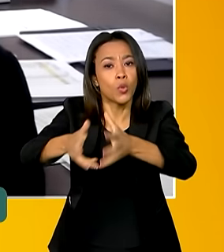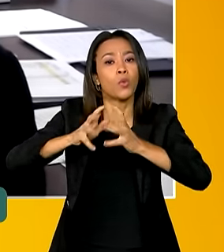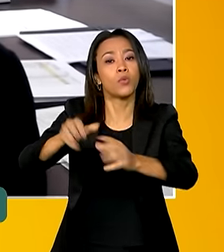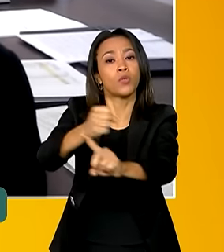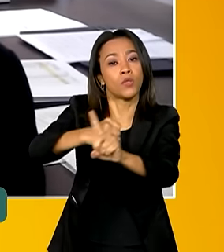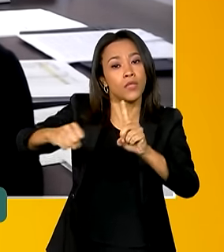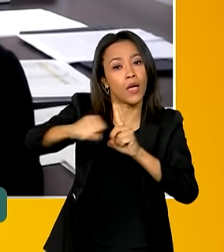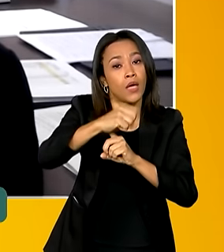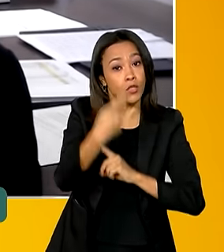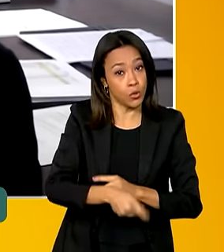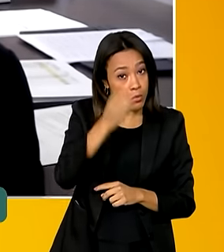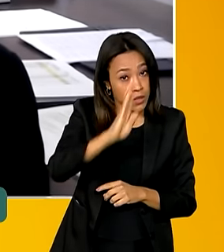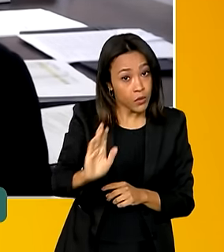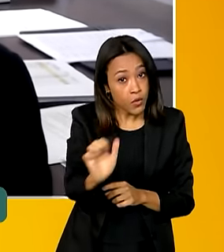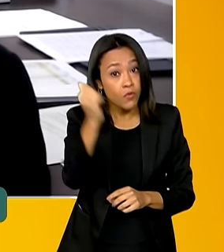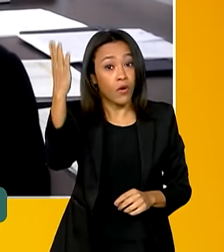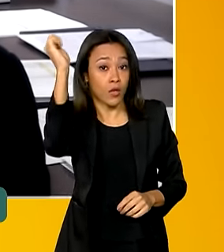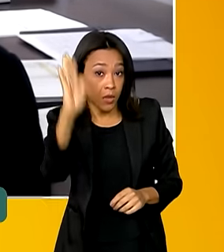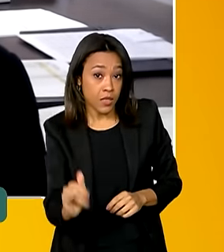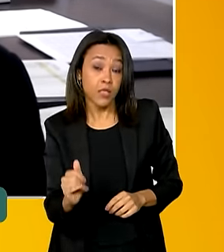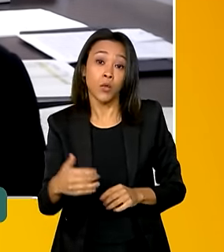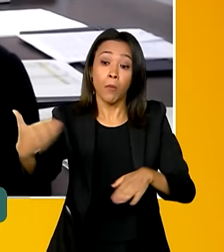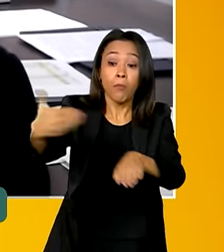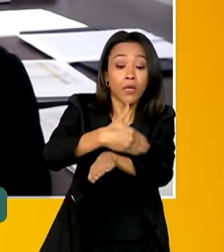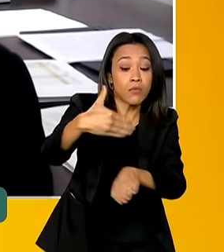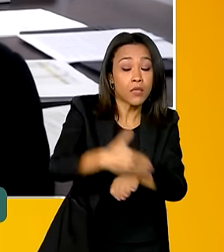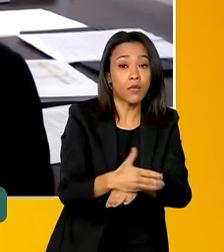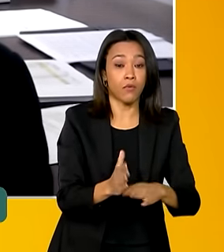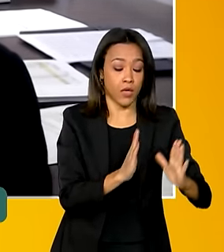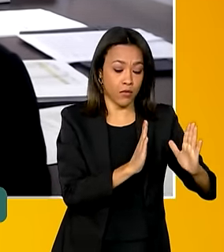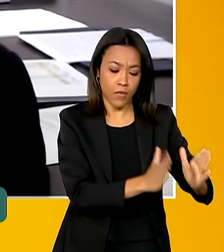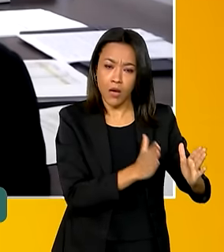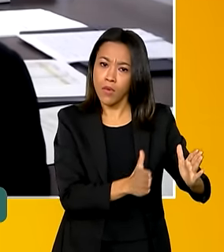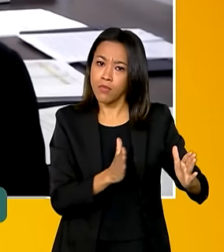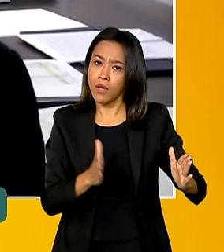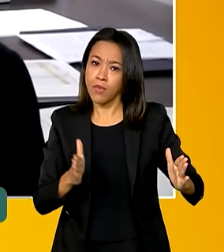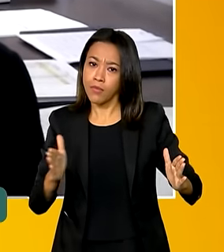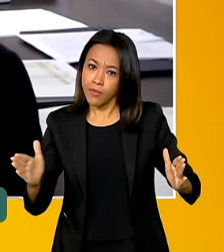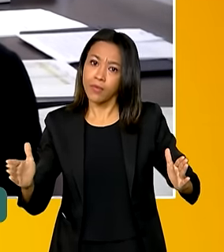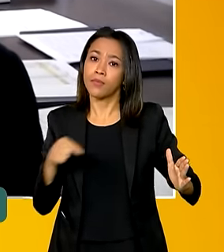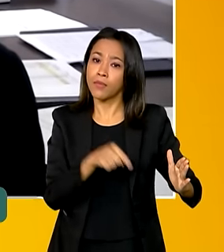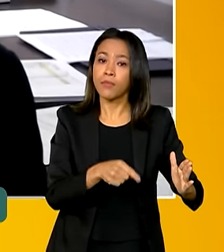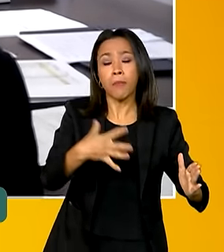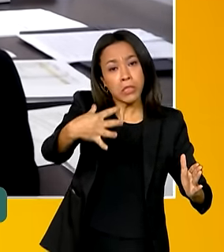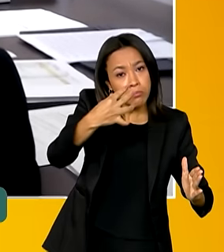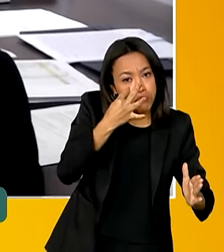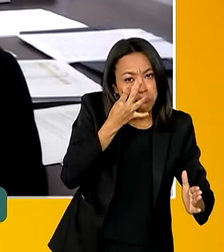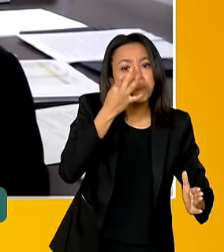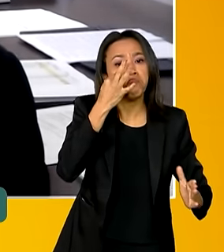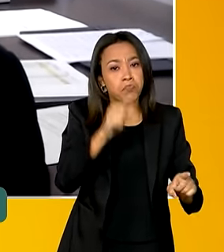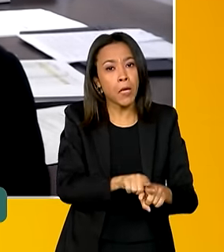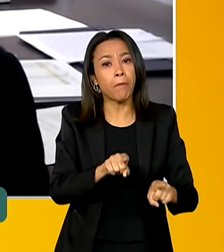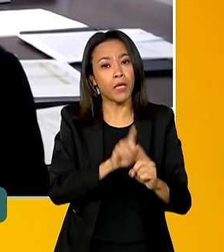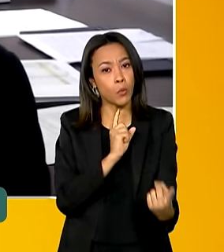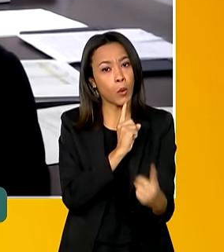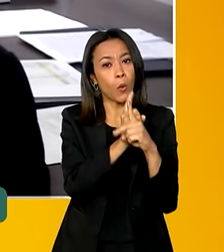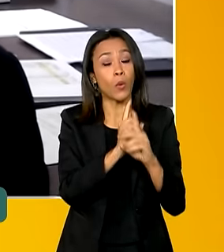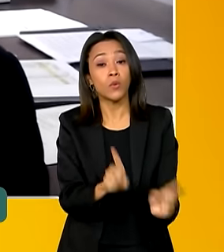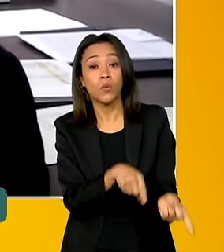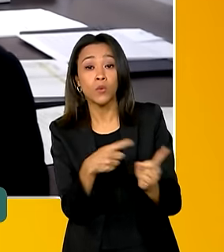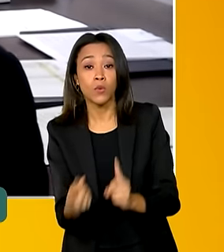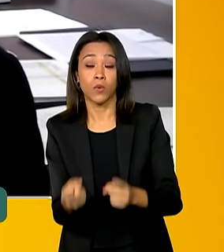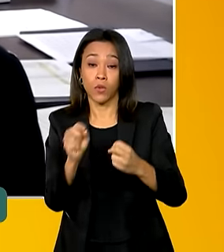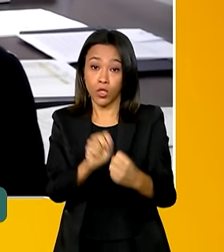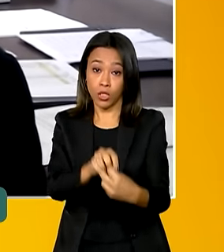exterior em várias etapas de participação digital e presencial que culminam com a cúpula